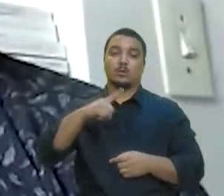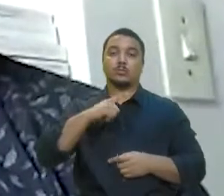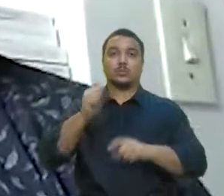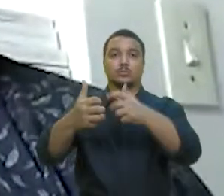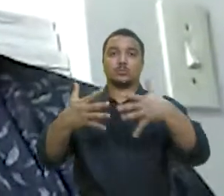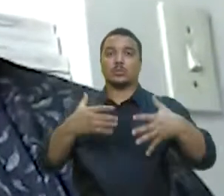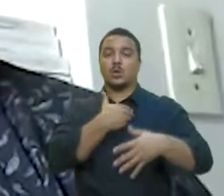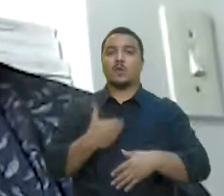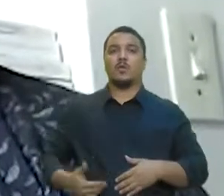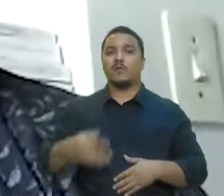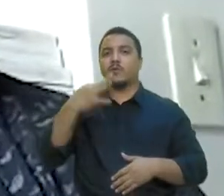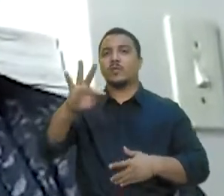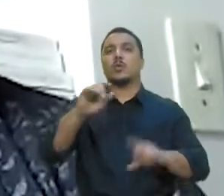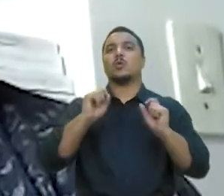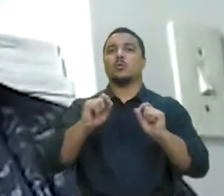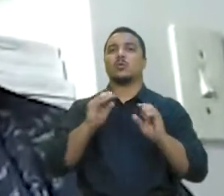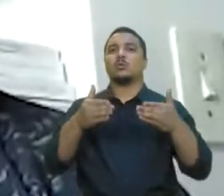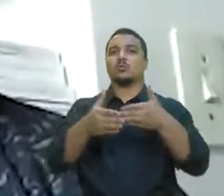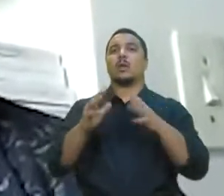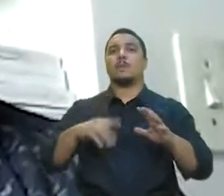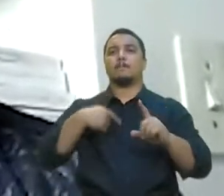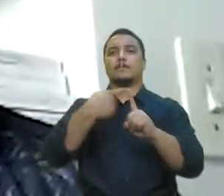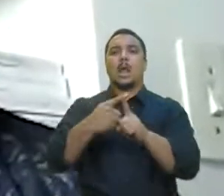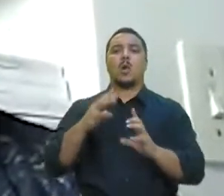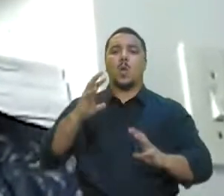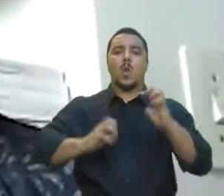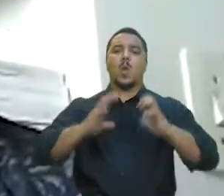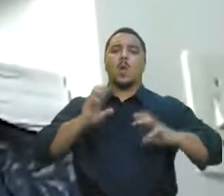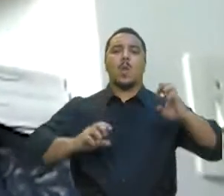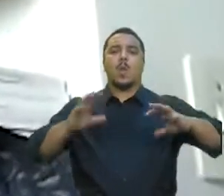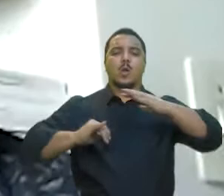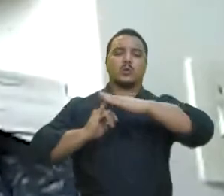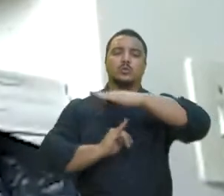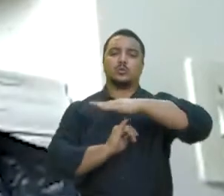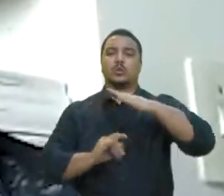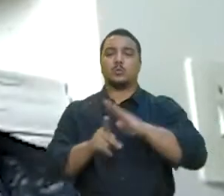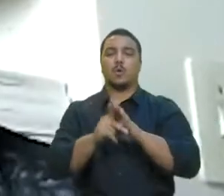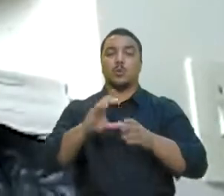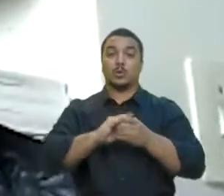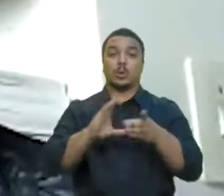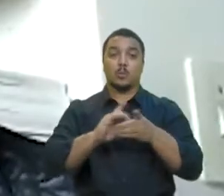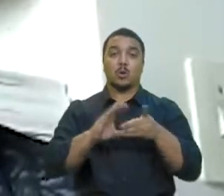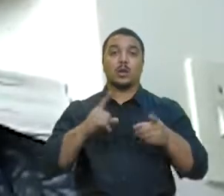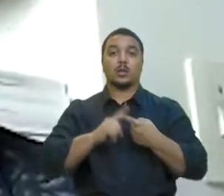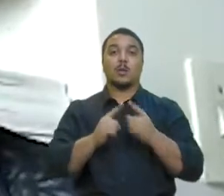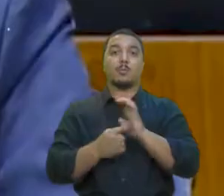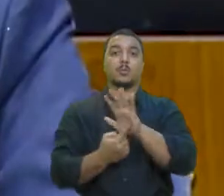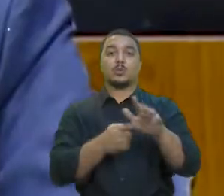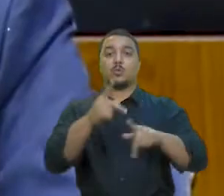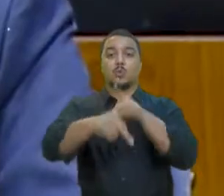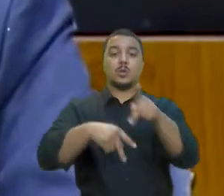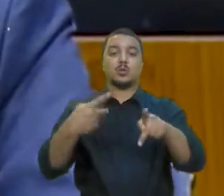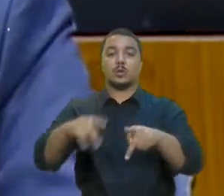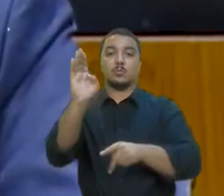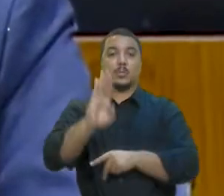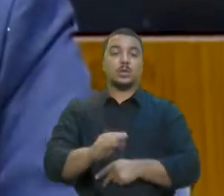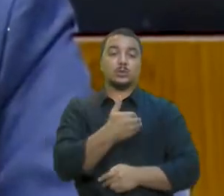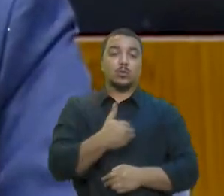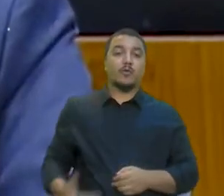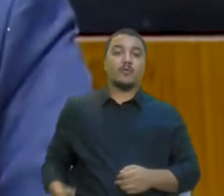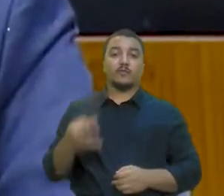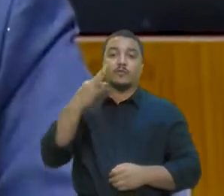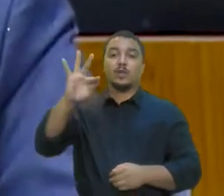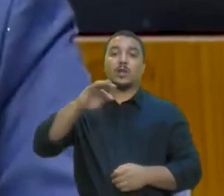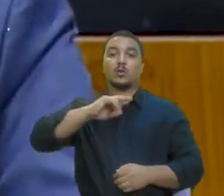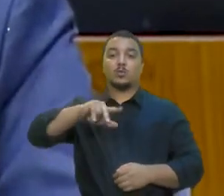governo federal é gerar mais conflito entre as instituições democráticas e mostrar para a população brasileira que o governo federal não é